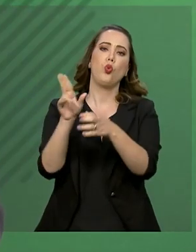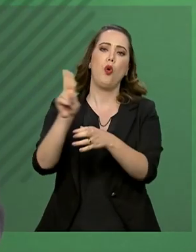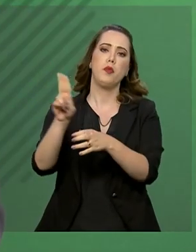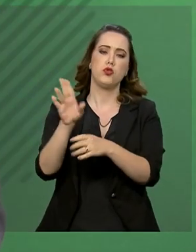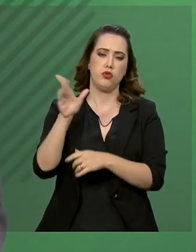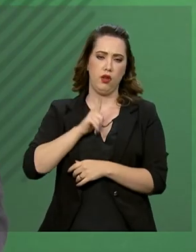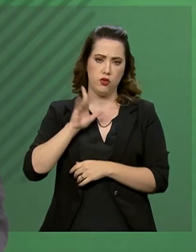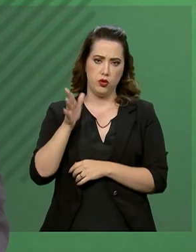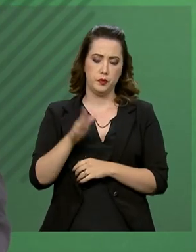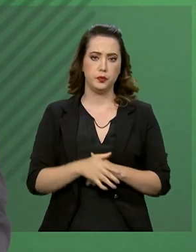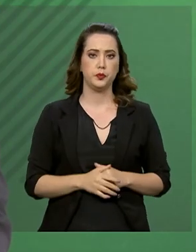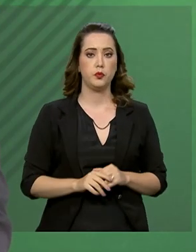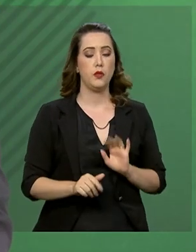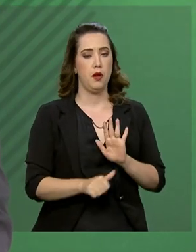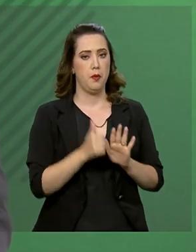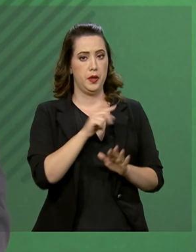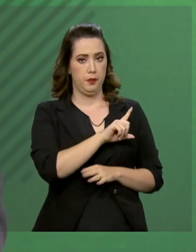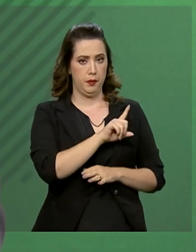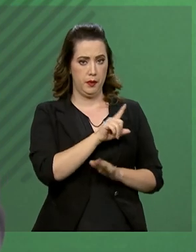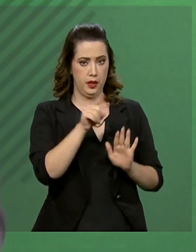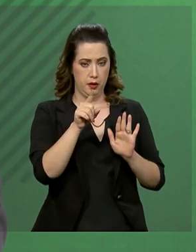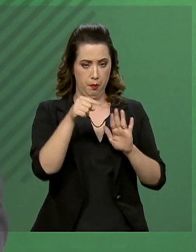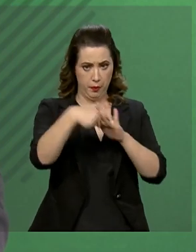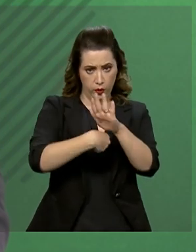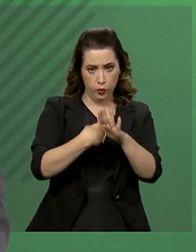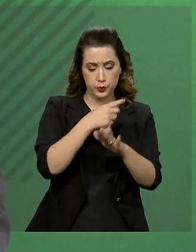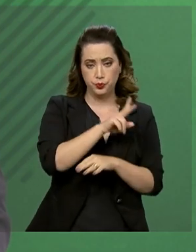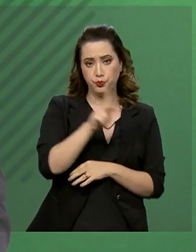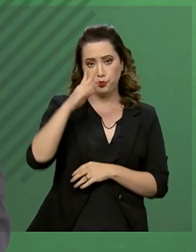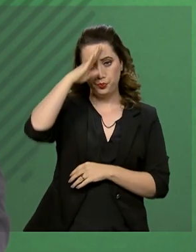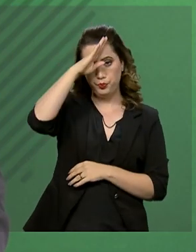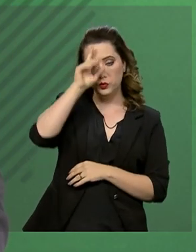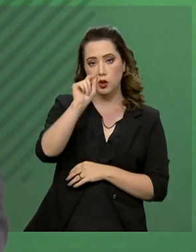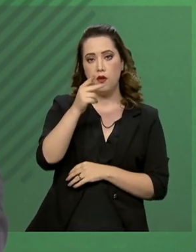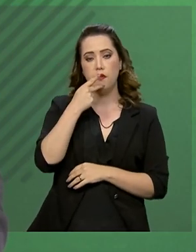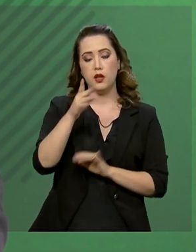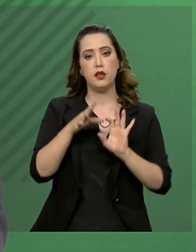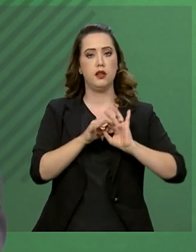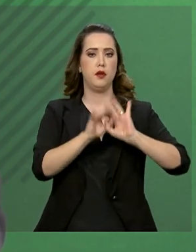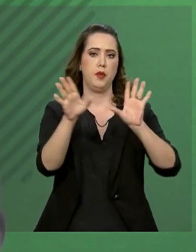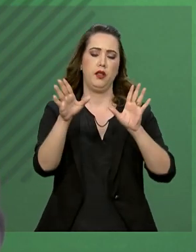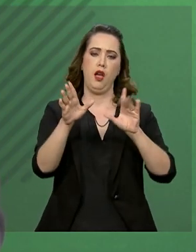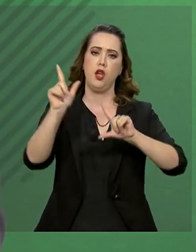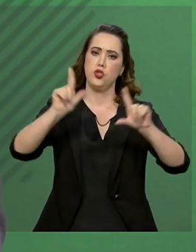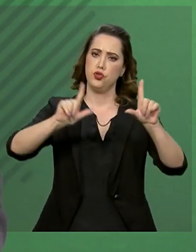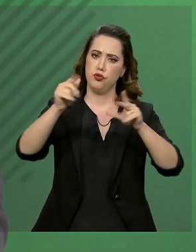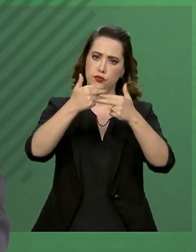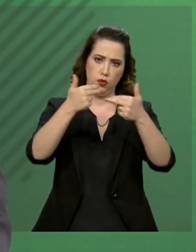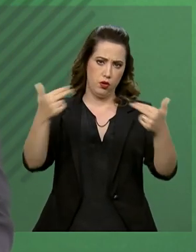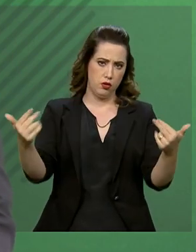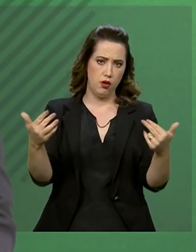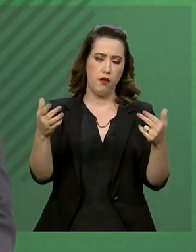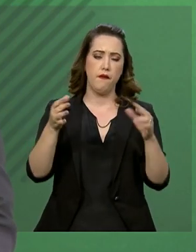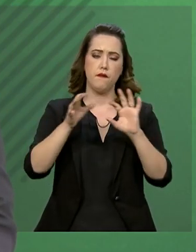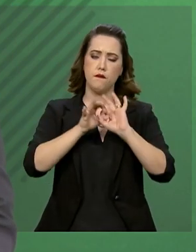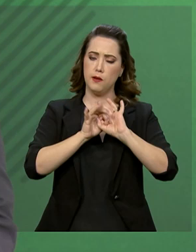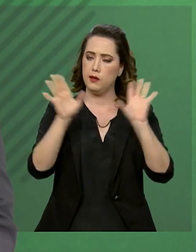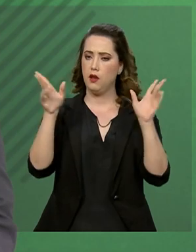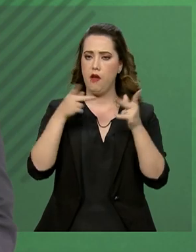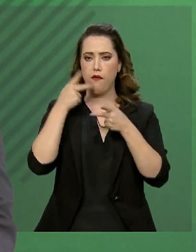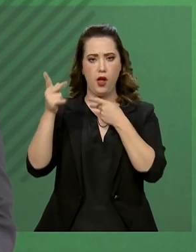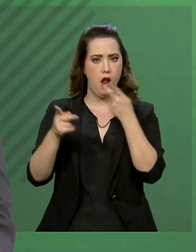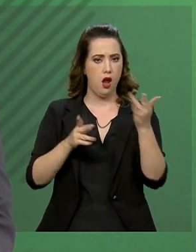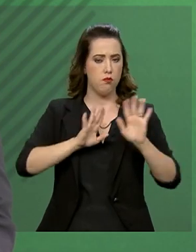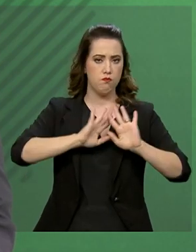Com relação à sua primeira pergunta, o presidente prega a liberdade de expressão, tem relacionado